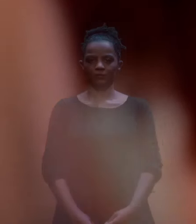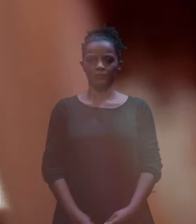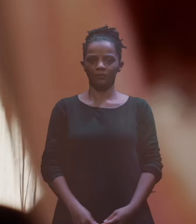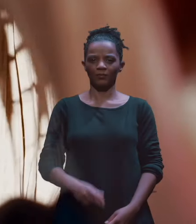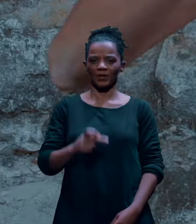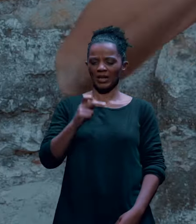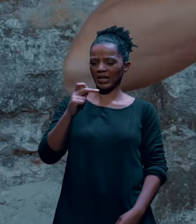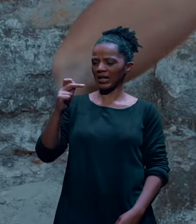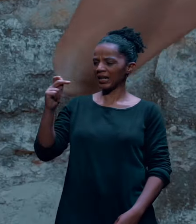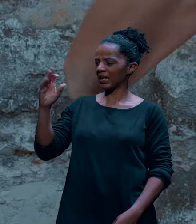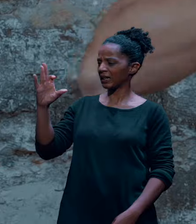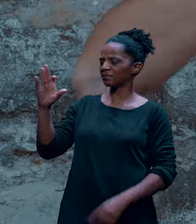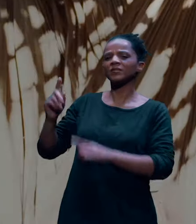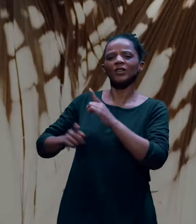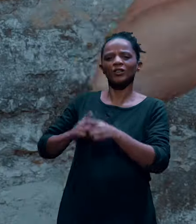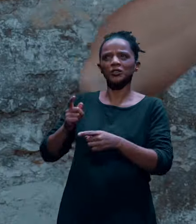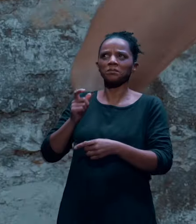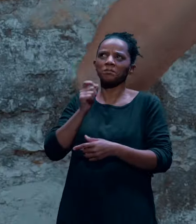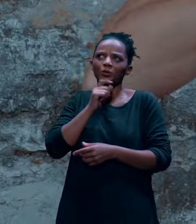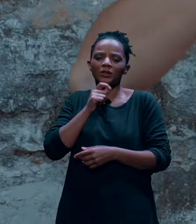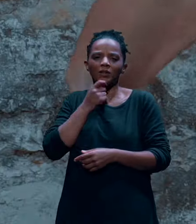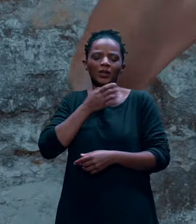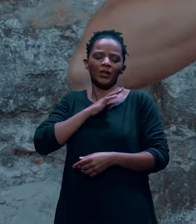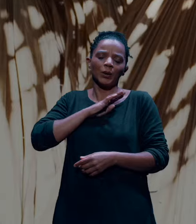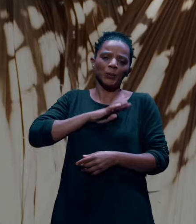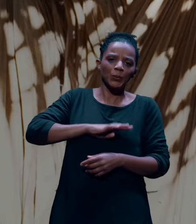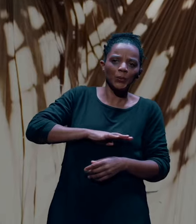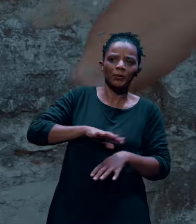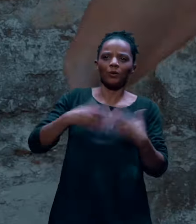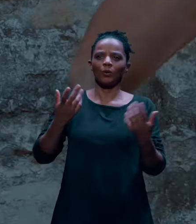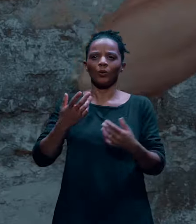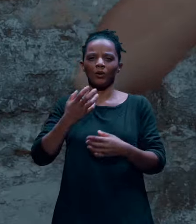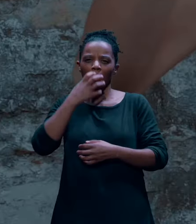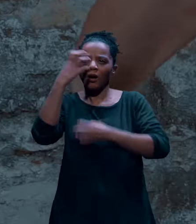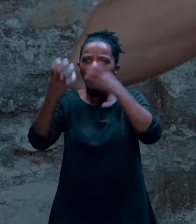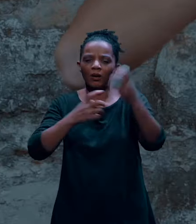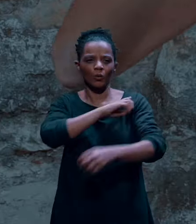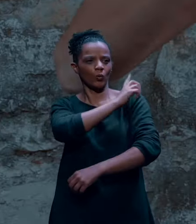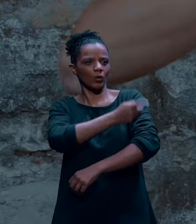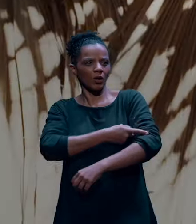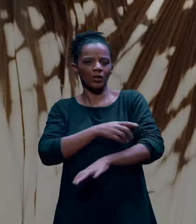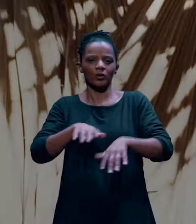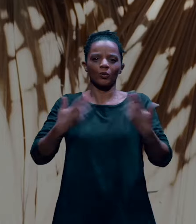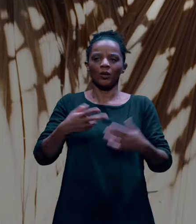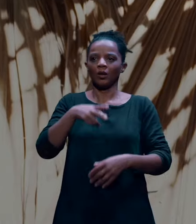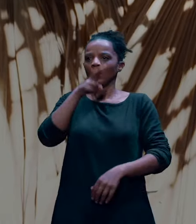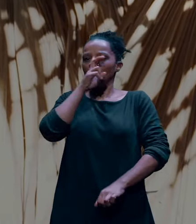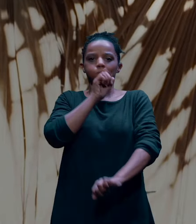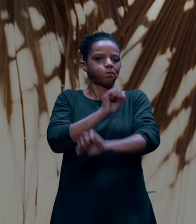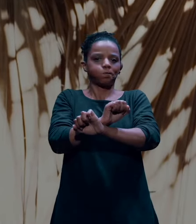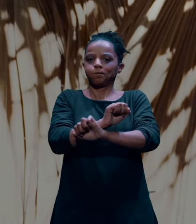O A pode ser um suspiro, um grito de coragem, uma suspensão de